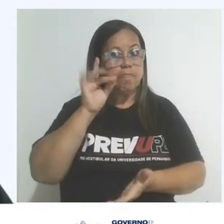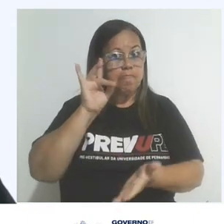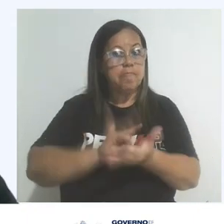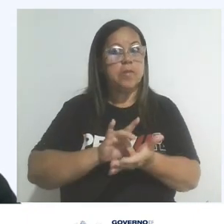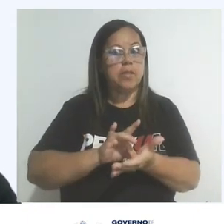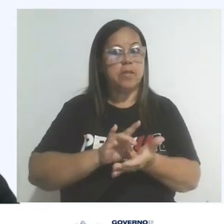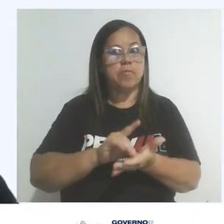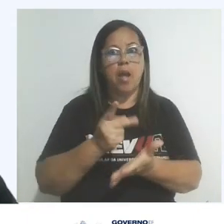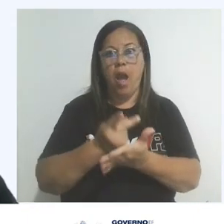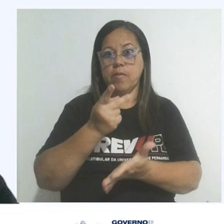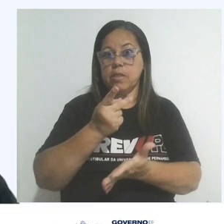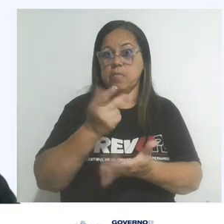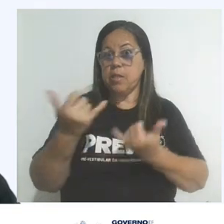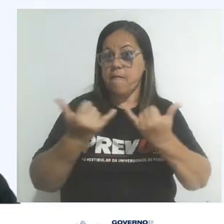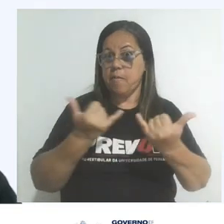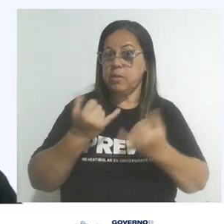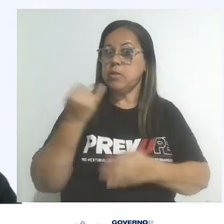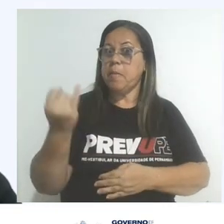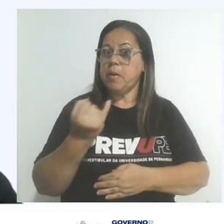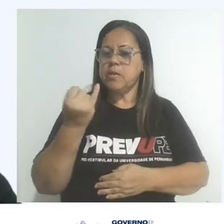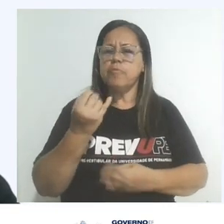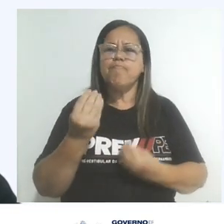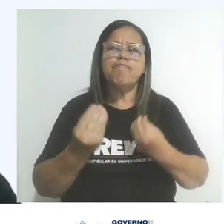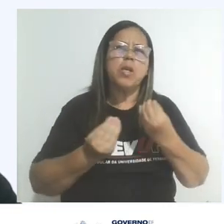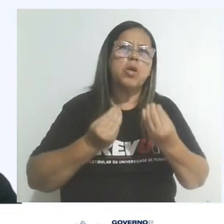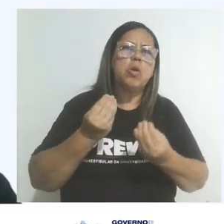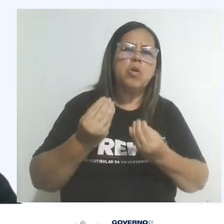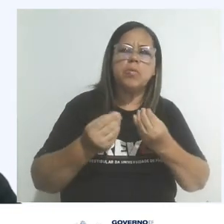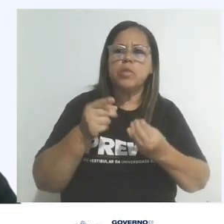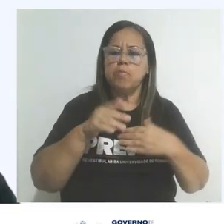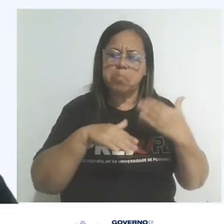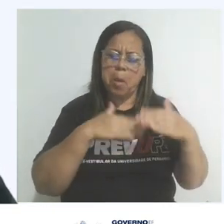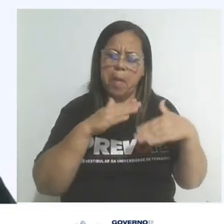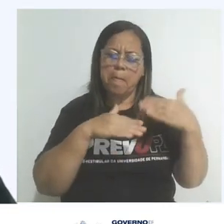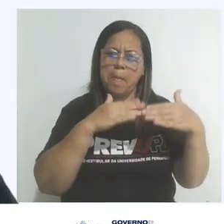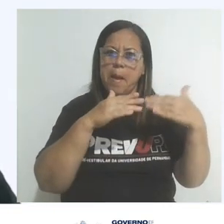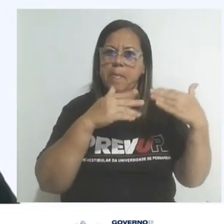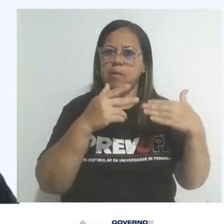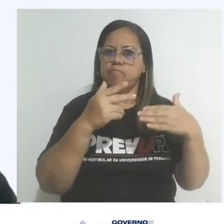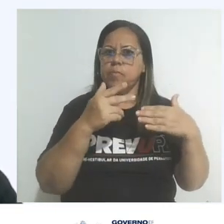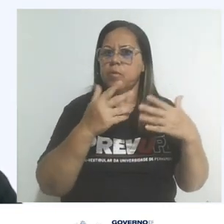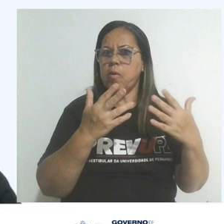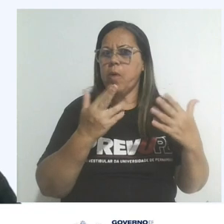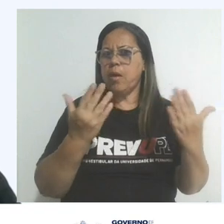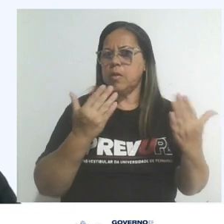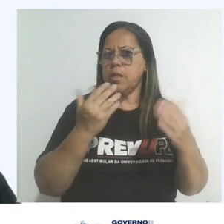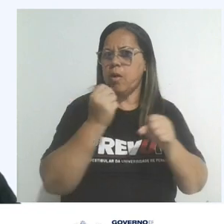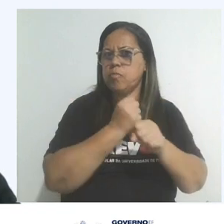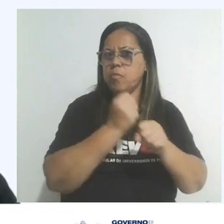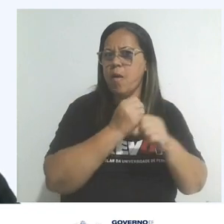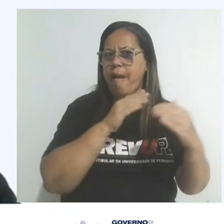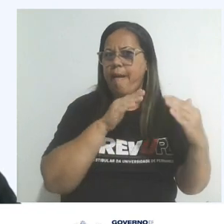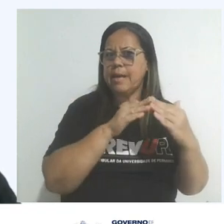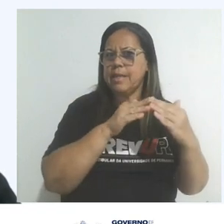dados, fatos e informações pertinentes. É como se você estivesse construindo uma casa, e cada argumento é um tijolo que a